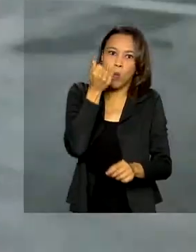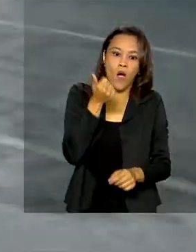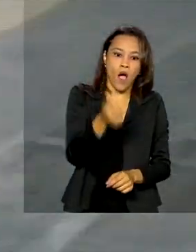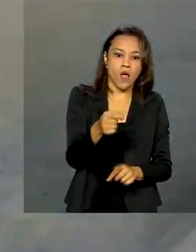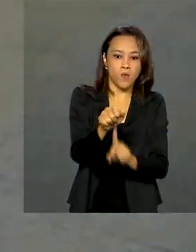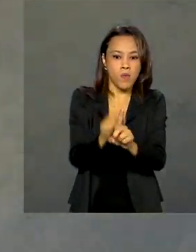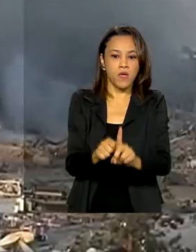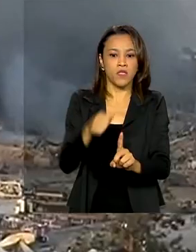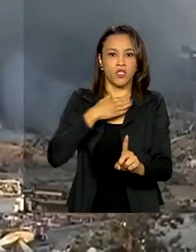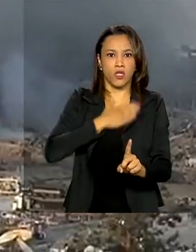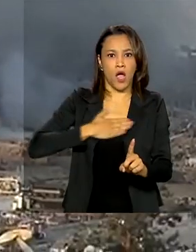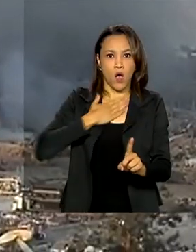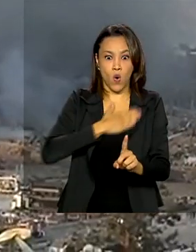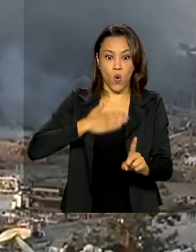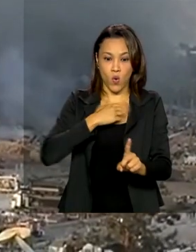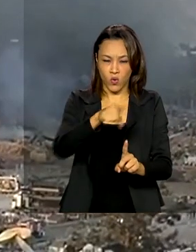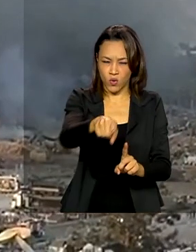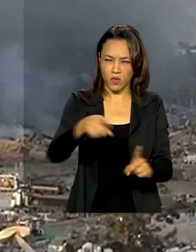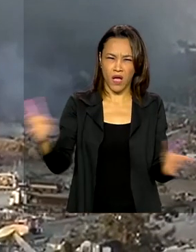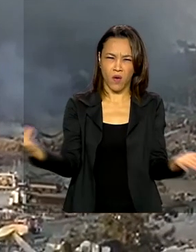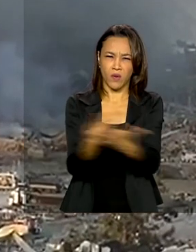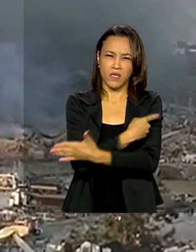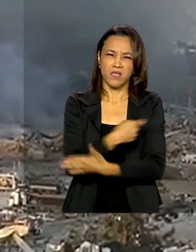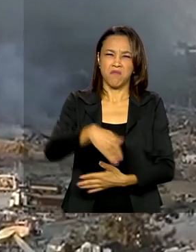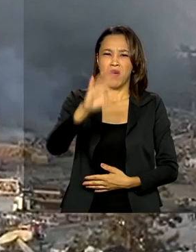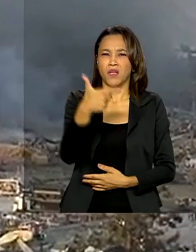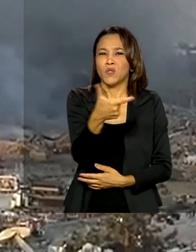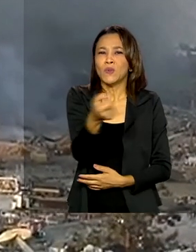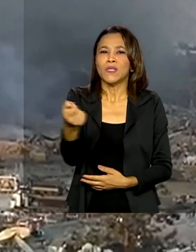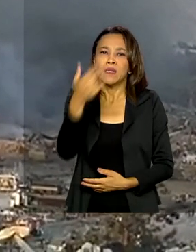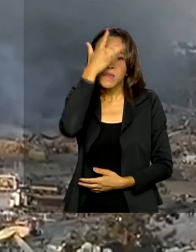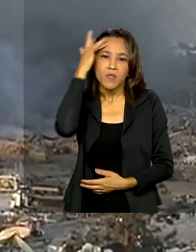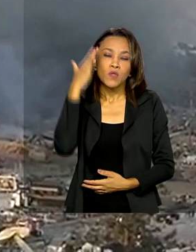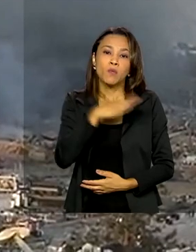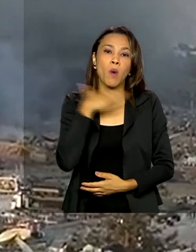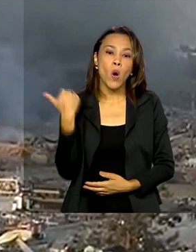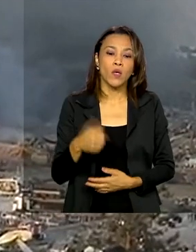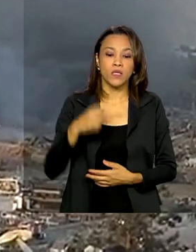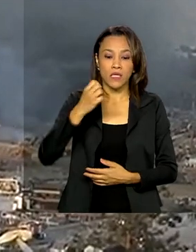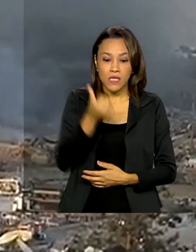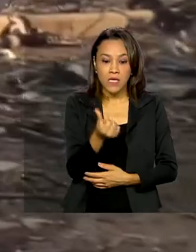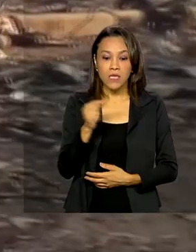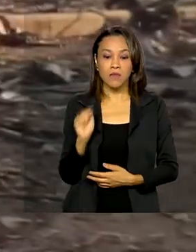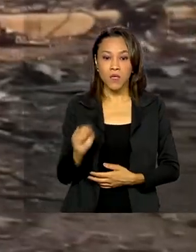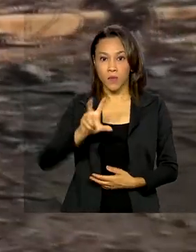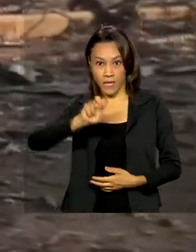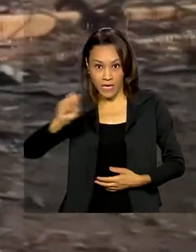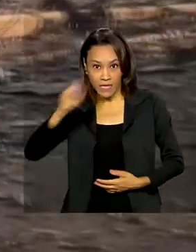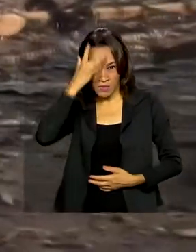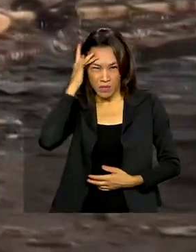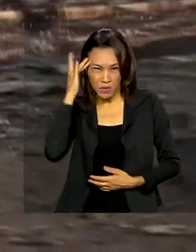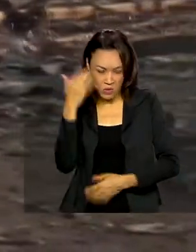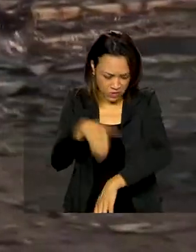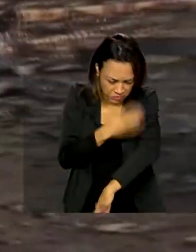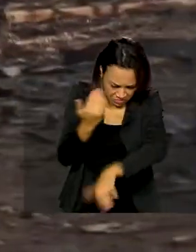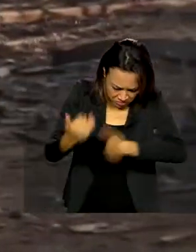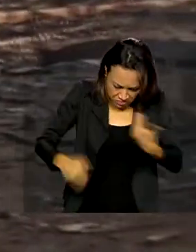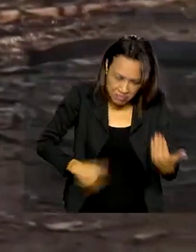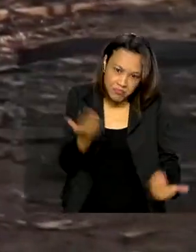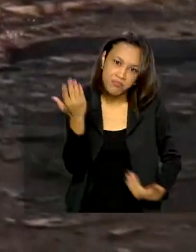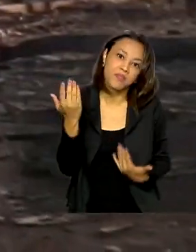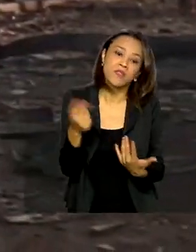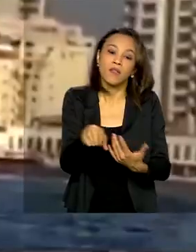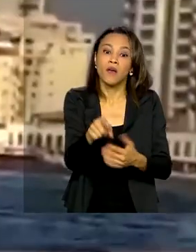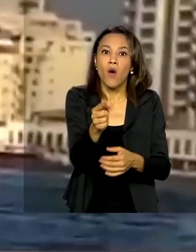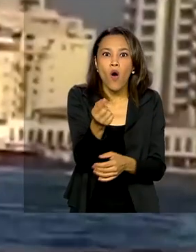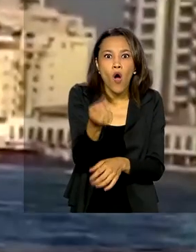agosto deste ano, que deixou mais de 200 mortos e 6.500 feridos. A embarcação havia saído horas